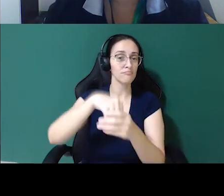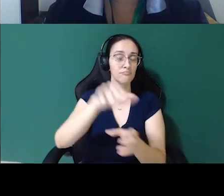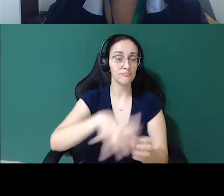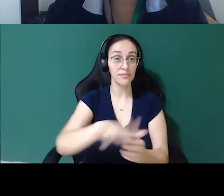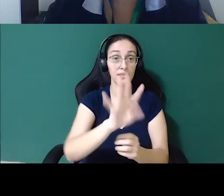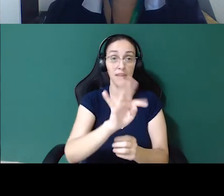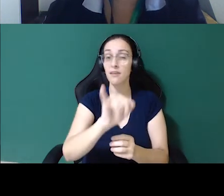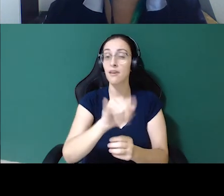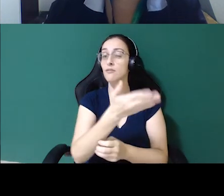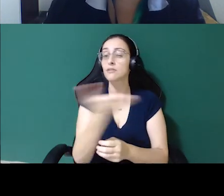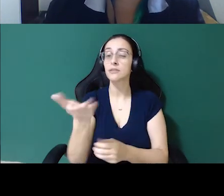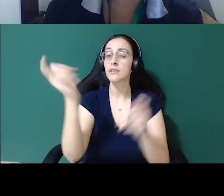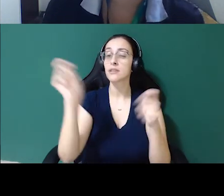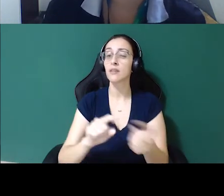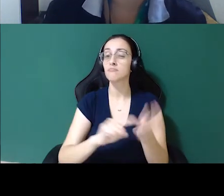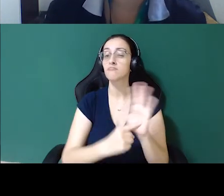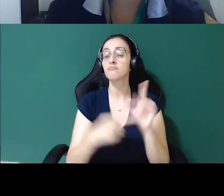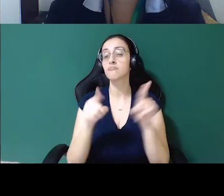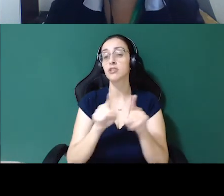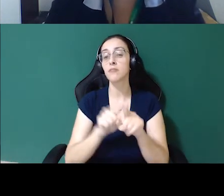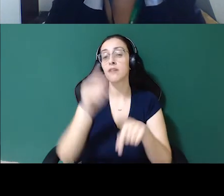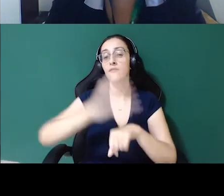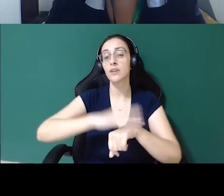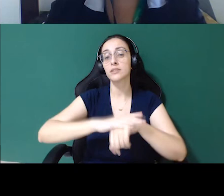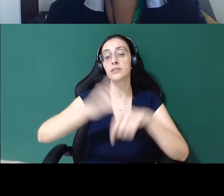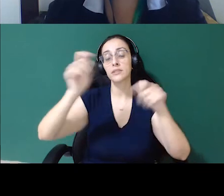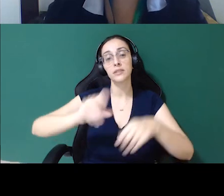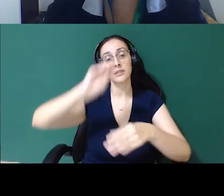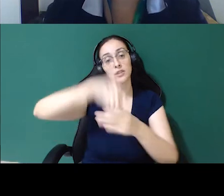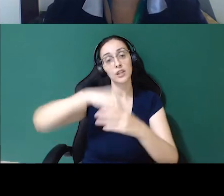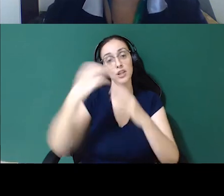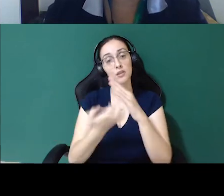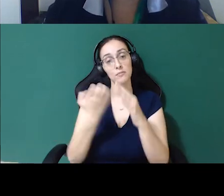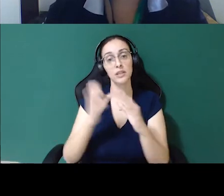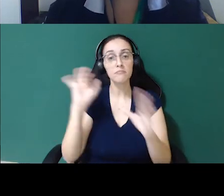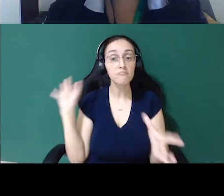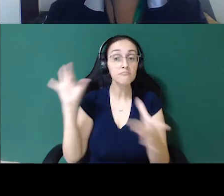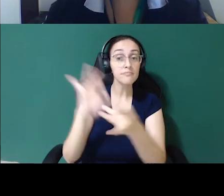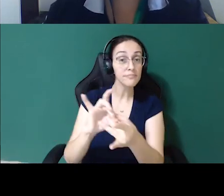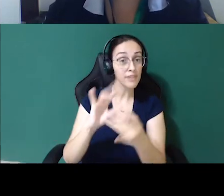o que você pode trazer, o que você pode fazer dentro da sua empresa, se unir ao RH,